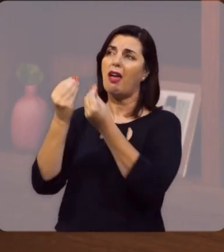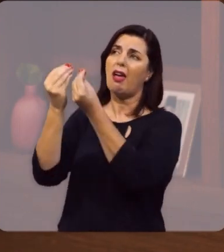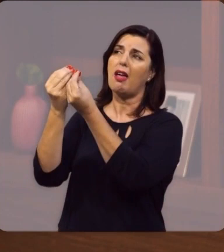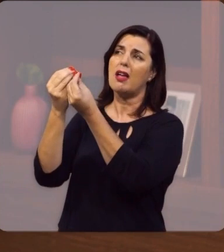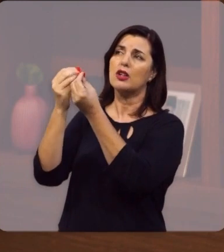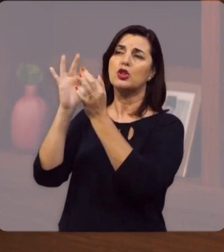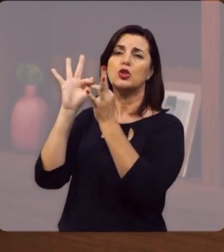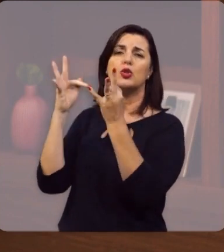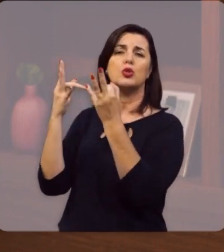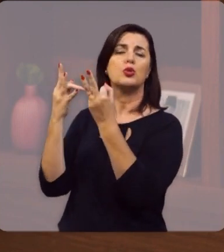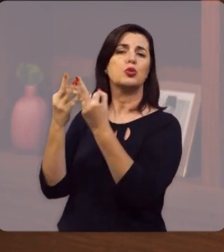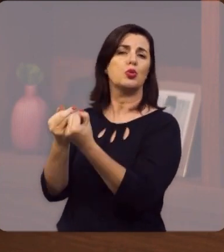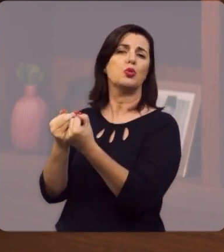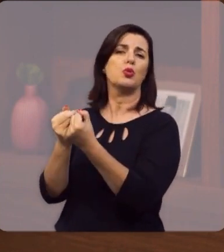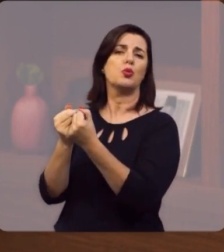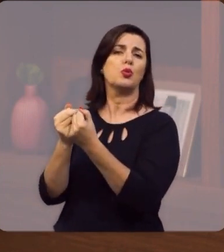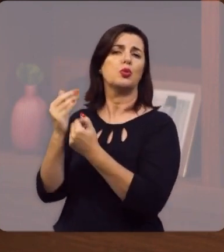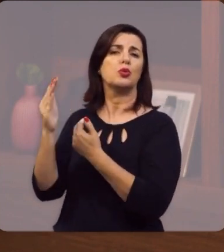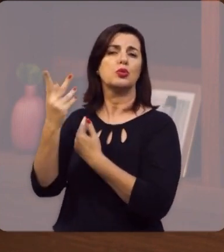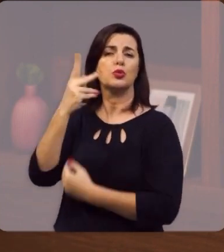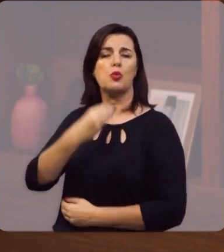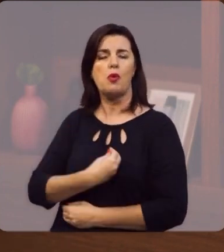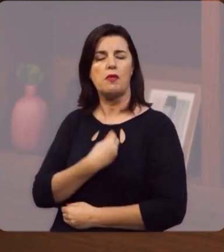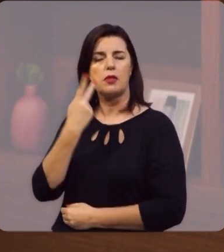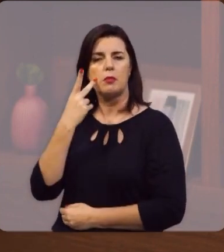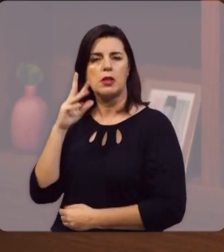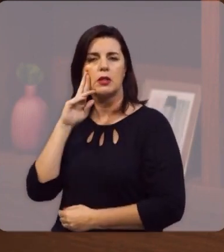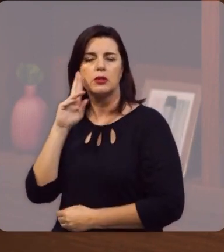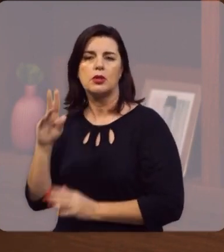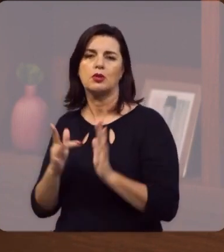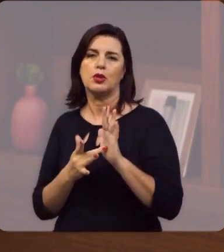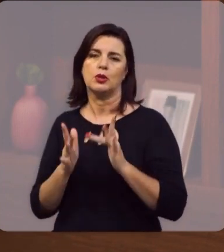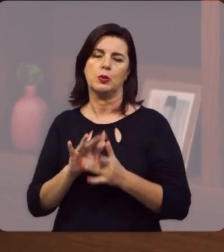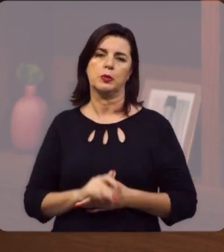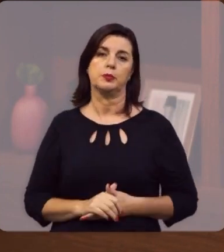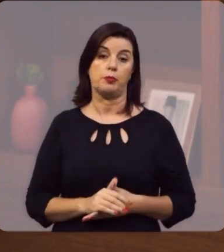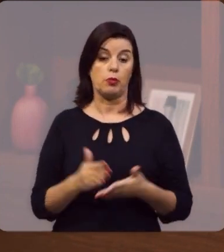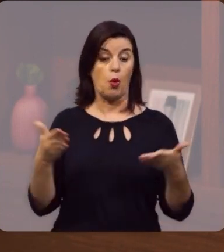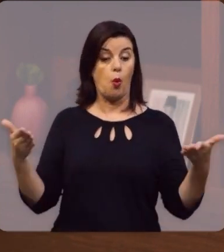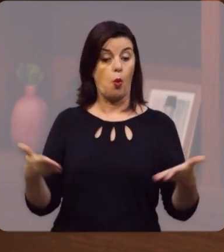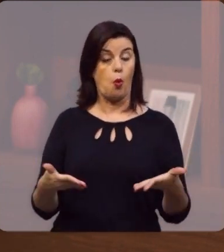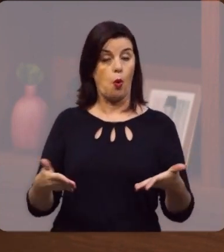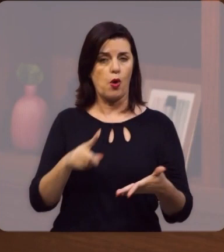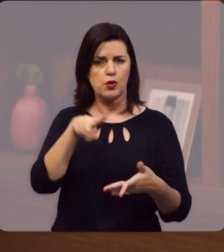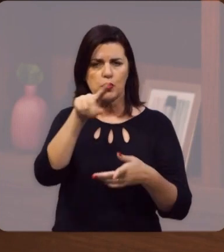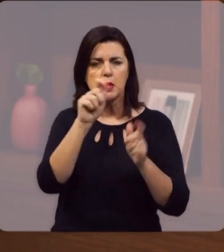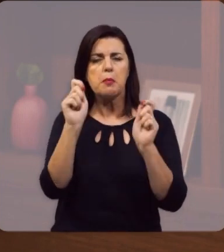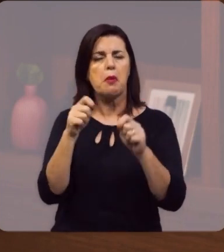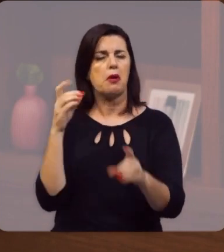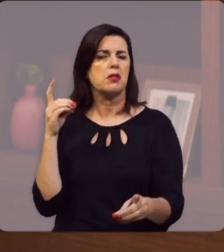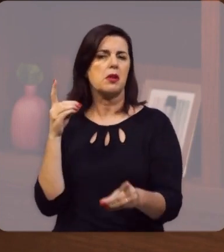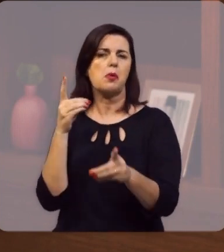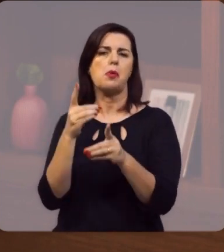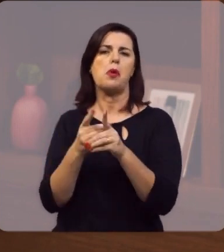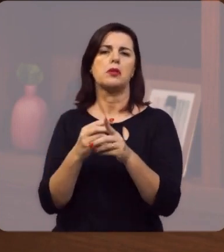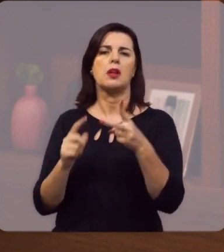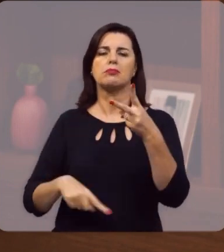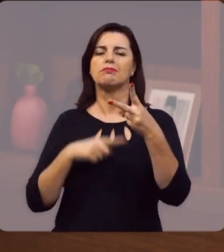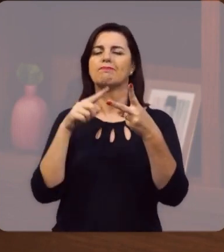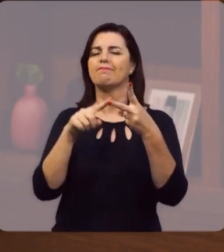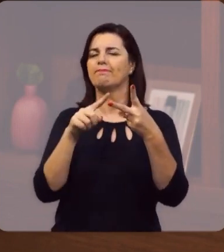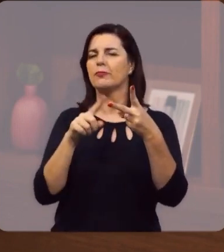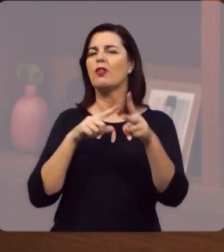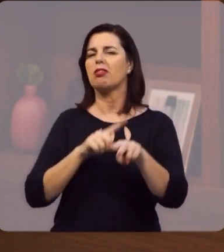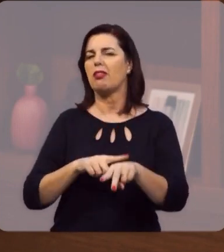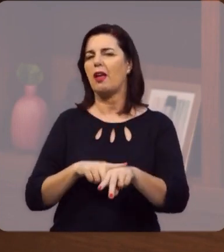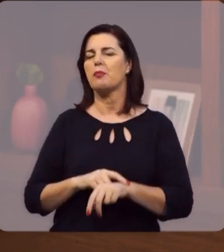de entrega, plena, completa, incondicional da sua vida, Jesus. Hoje, hoje, você pode encontrar essa